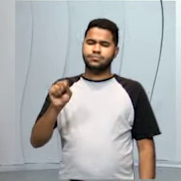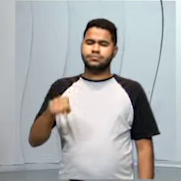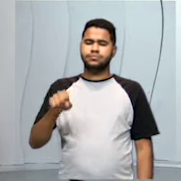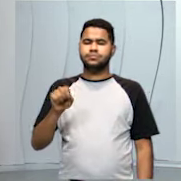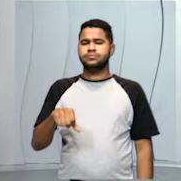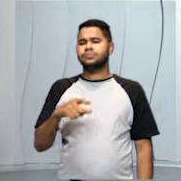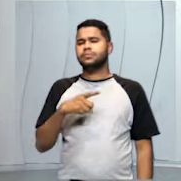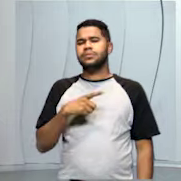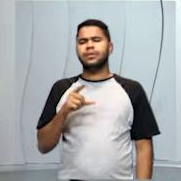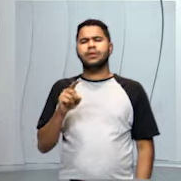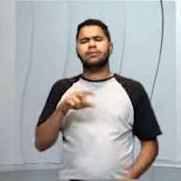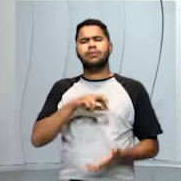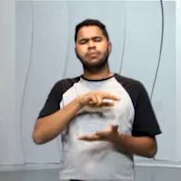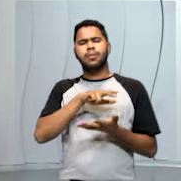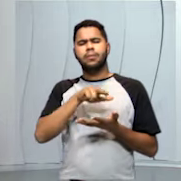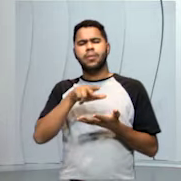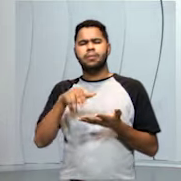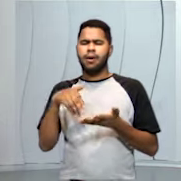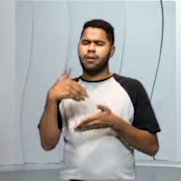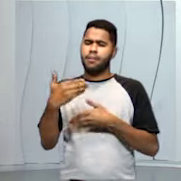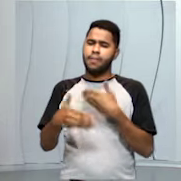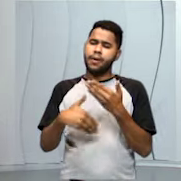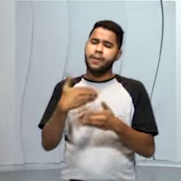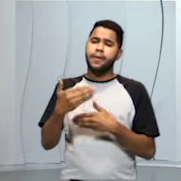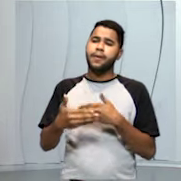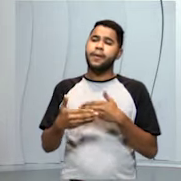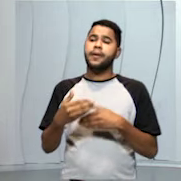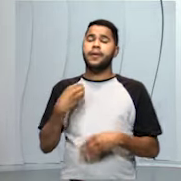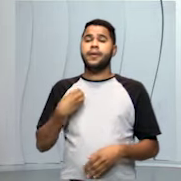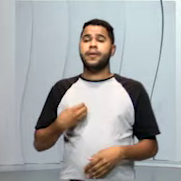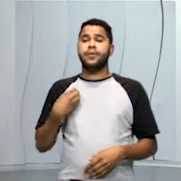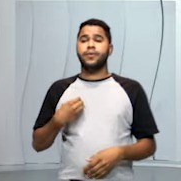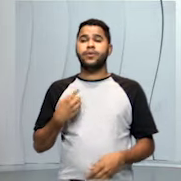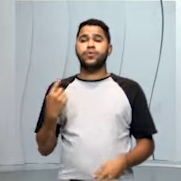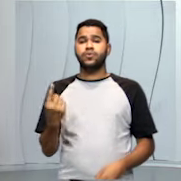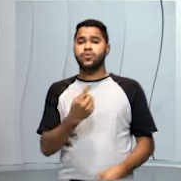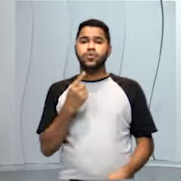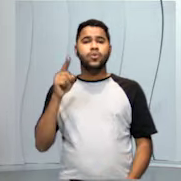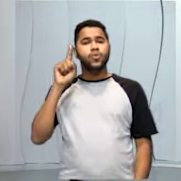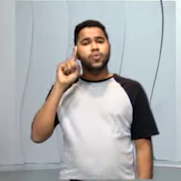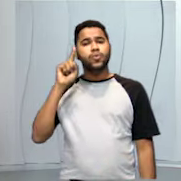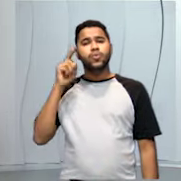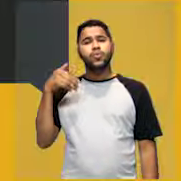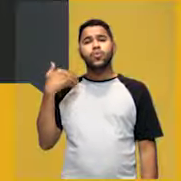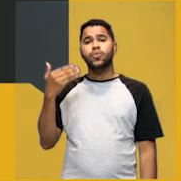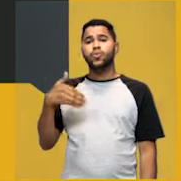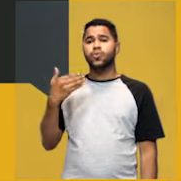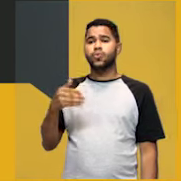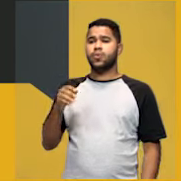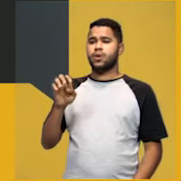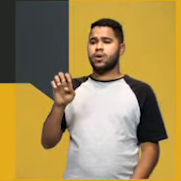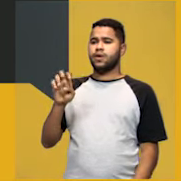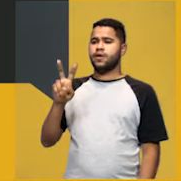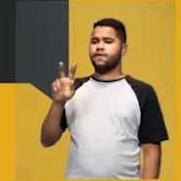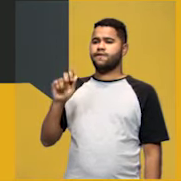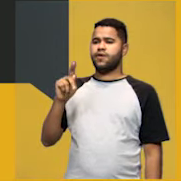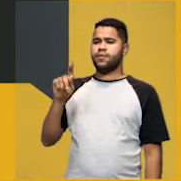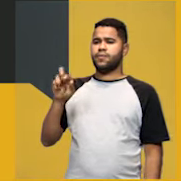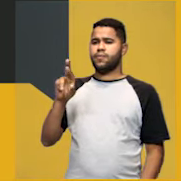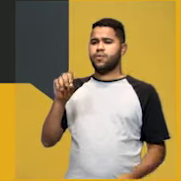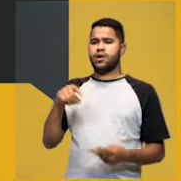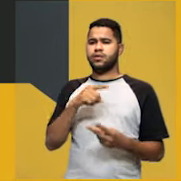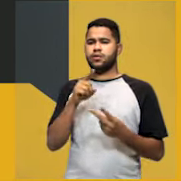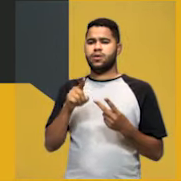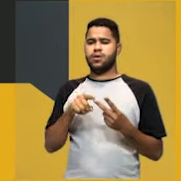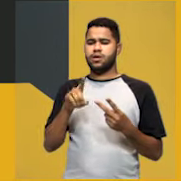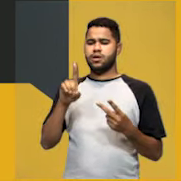Temos aqui vários processos, mas que estão mais presentes no nosso cotidiano são a evaporação e